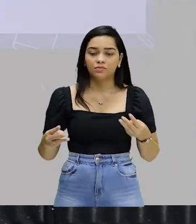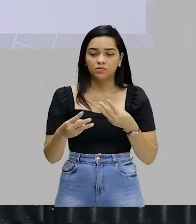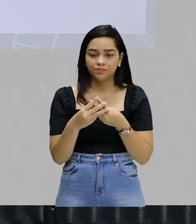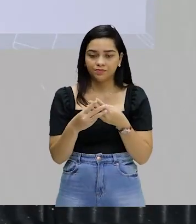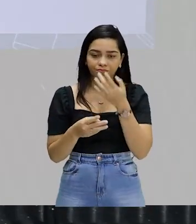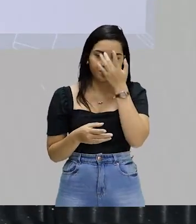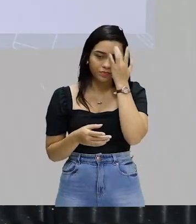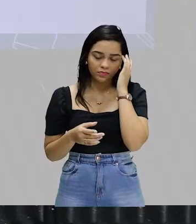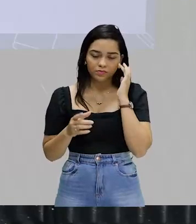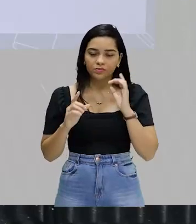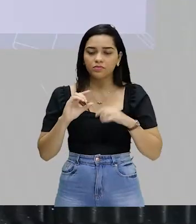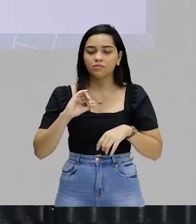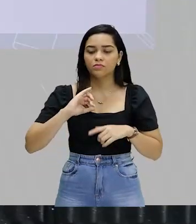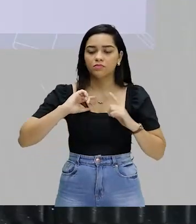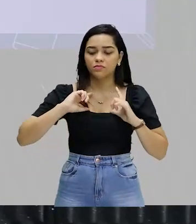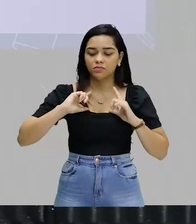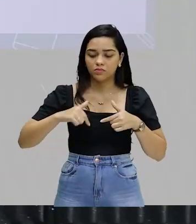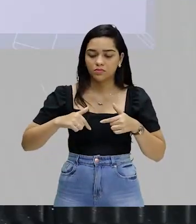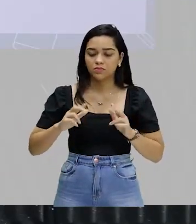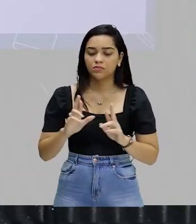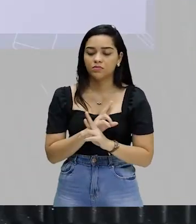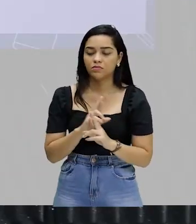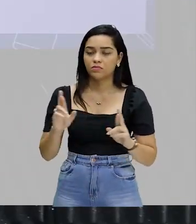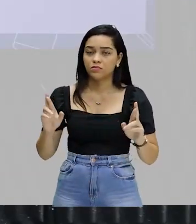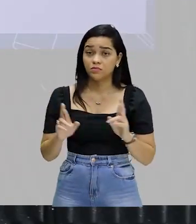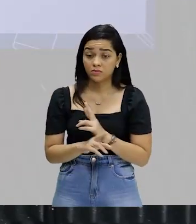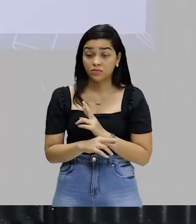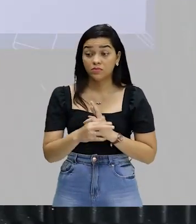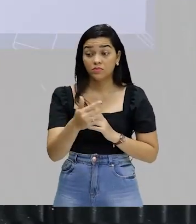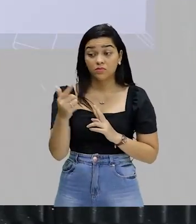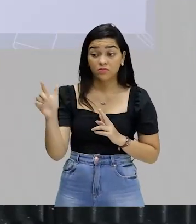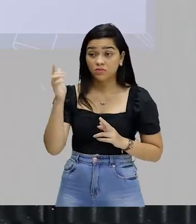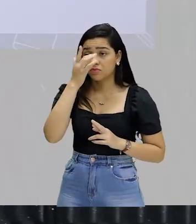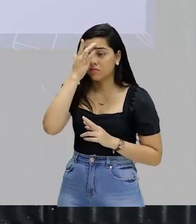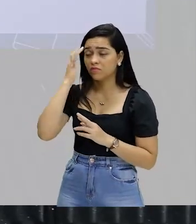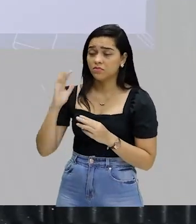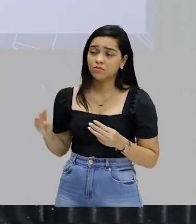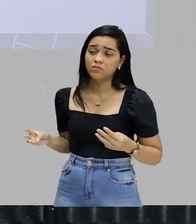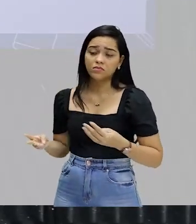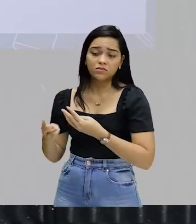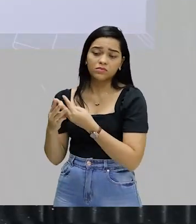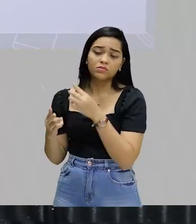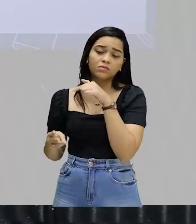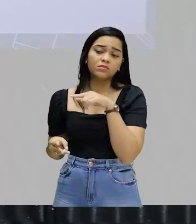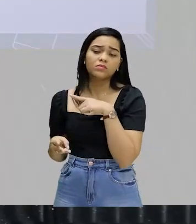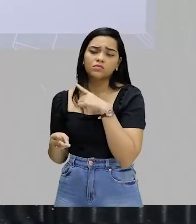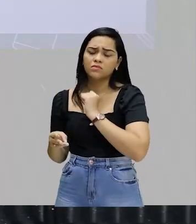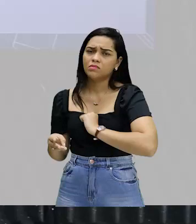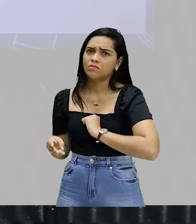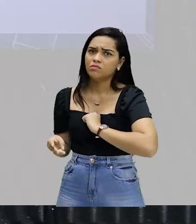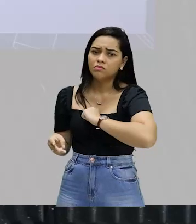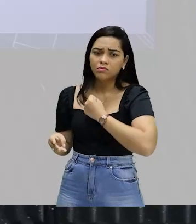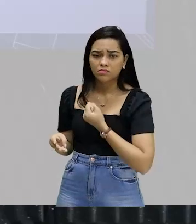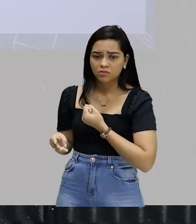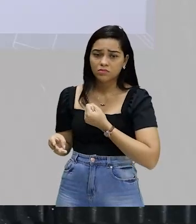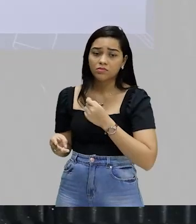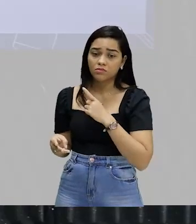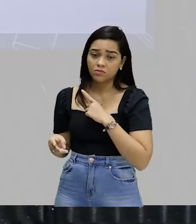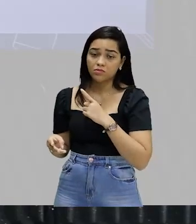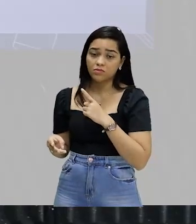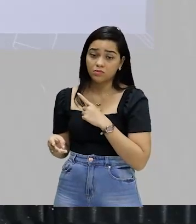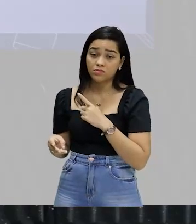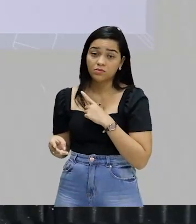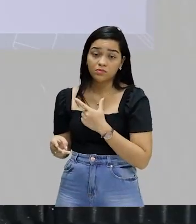israelitas em relação aos palestinos e vice-versa. Essa aversão esse ódio ao estrangeiro